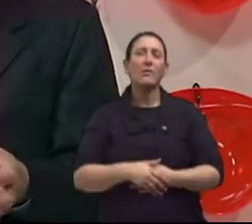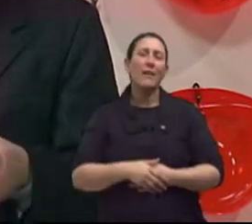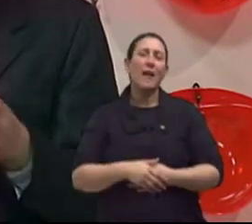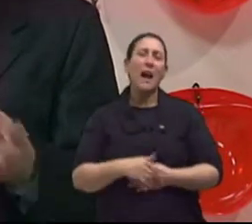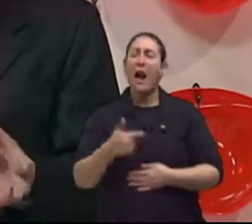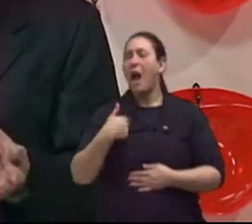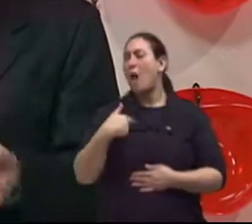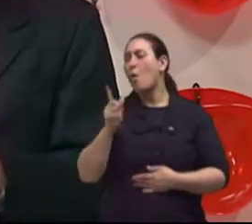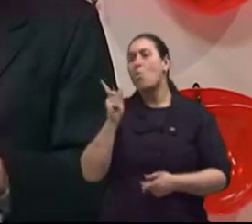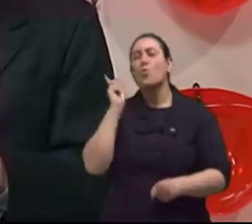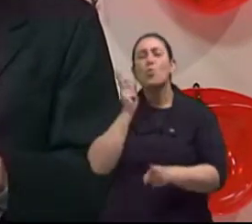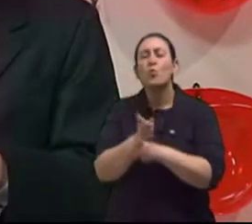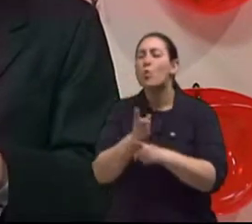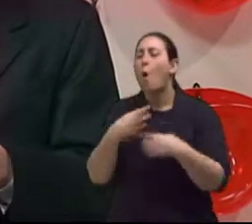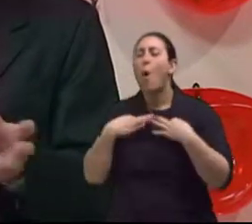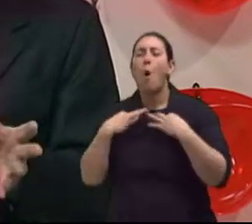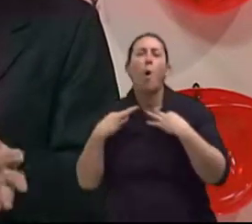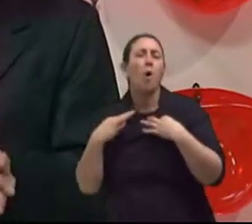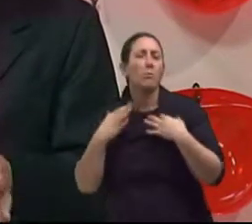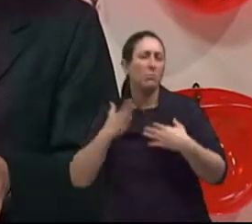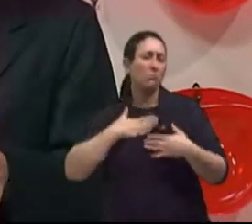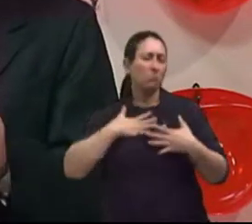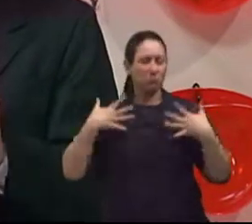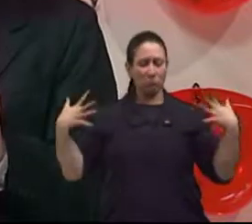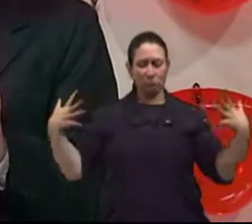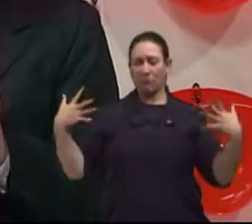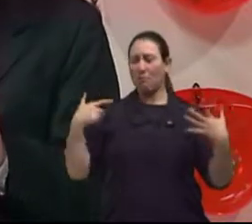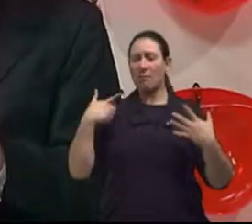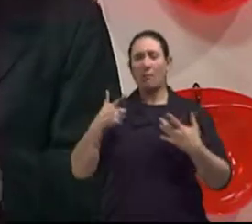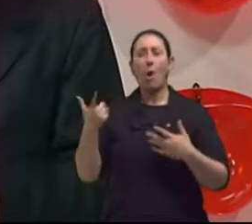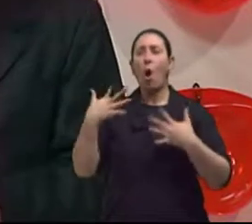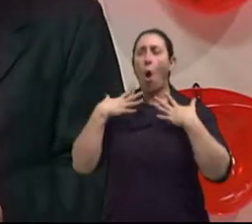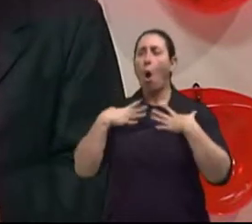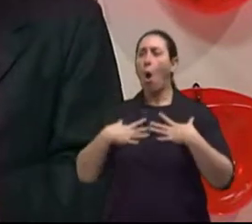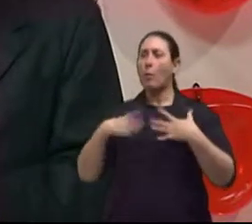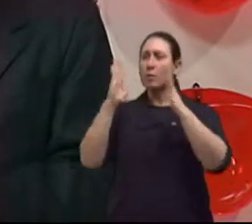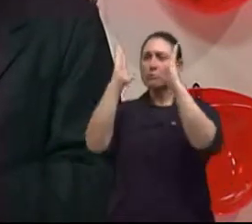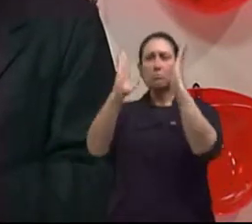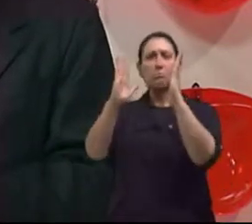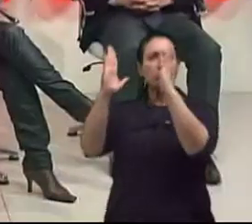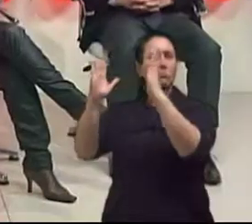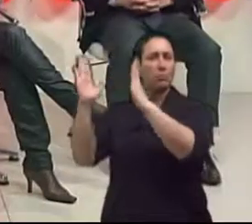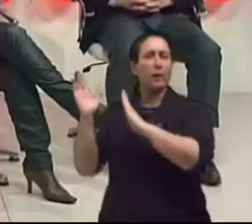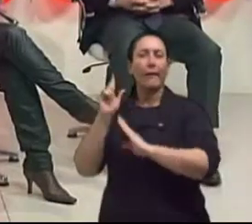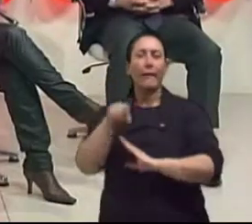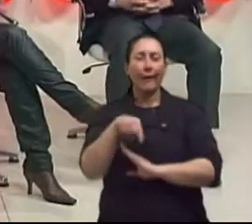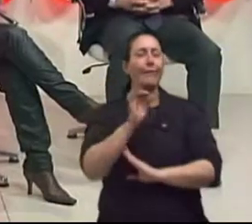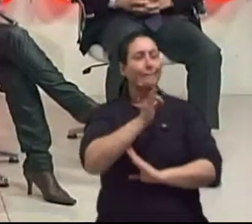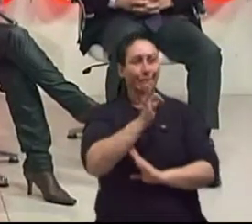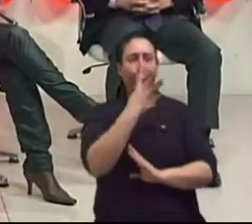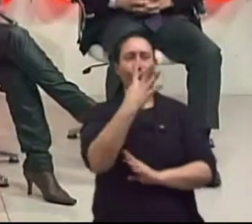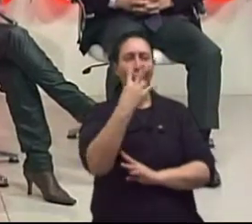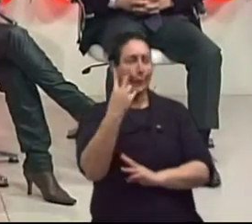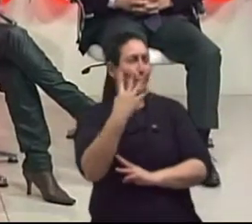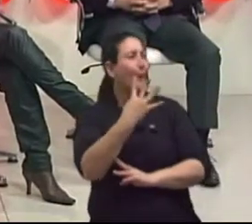encontra roupa do meu tamanho, as roupas já são feitas padronagens. 42, 44 no máximo, as mais bonitas. Então,